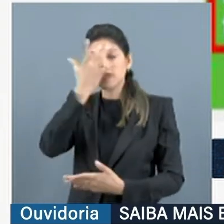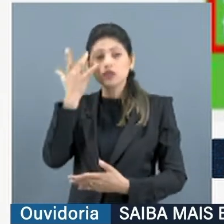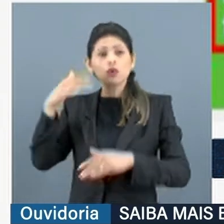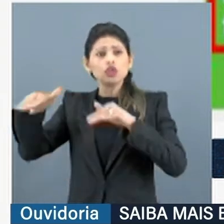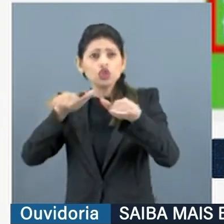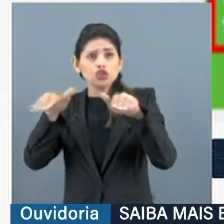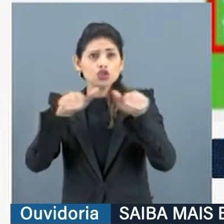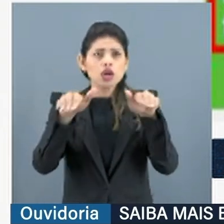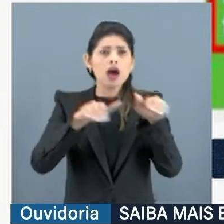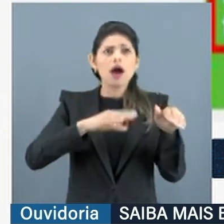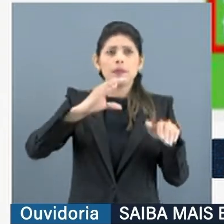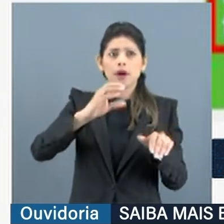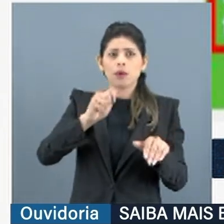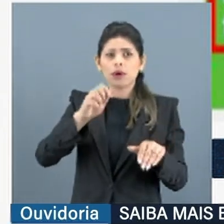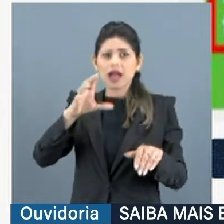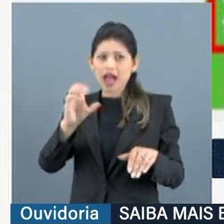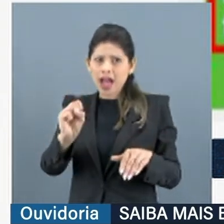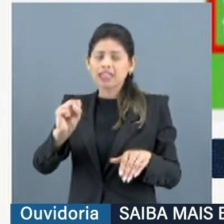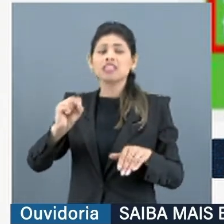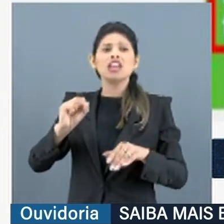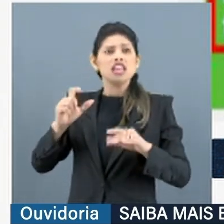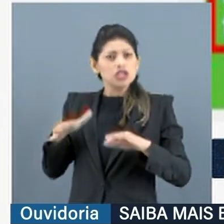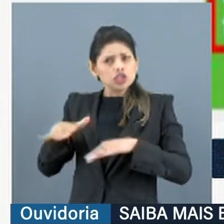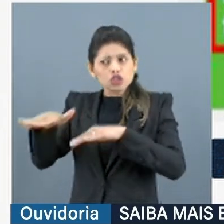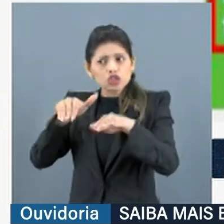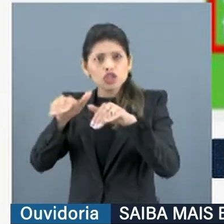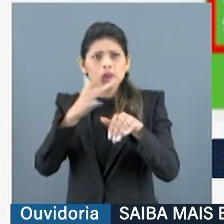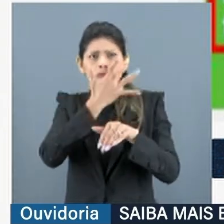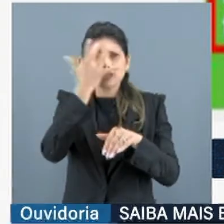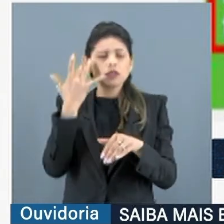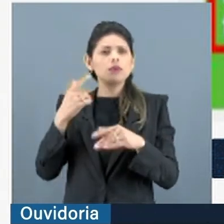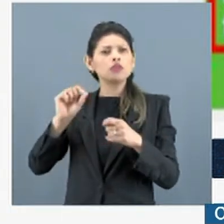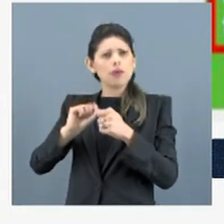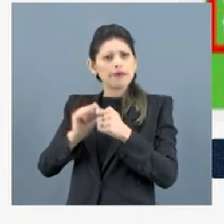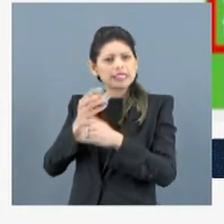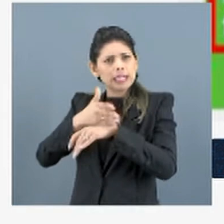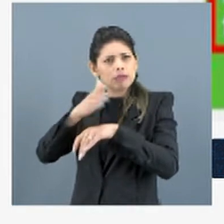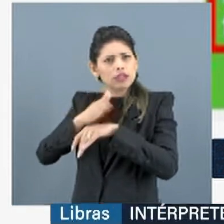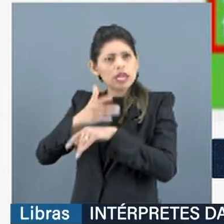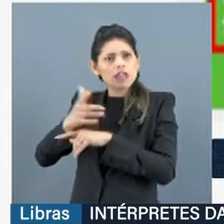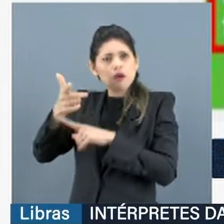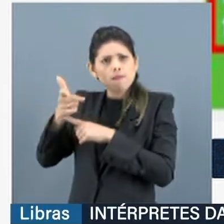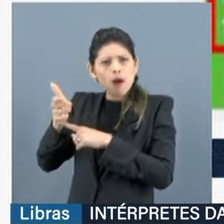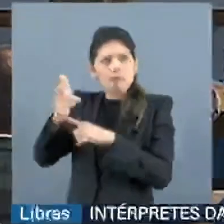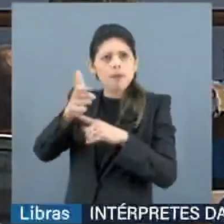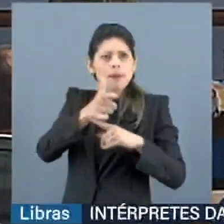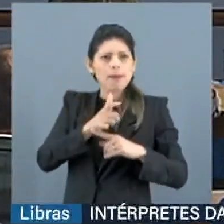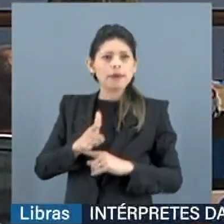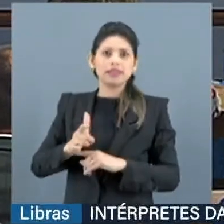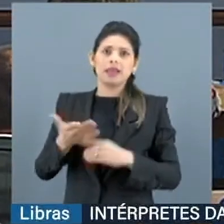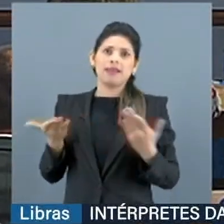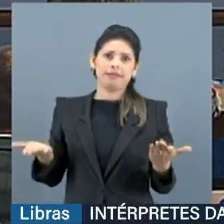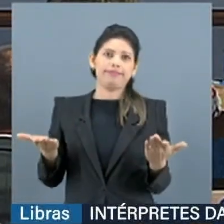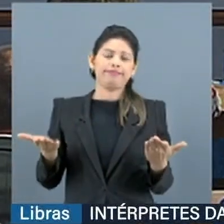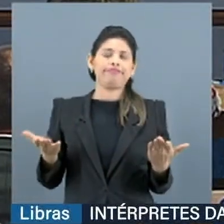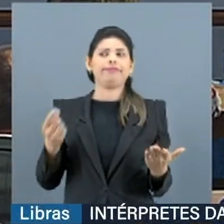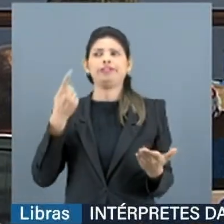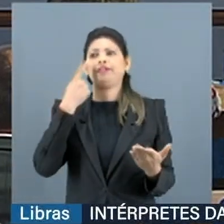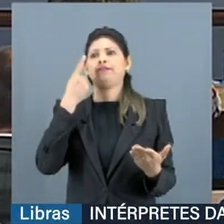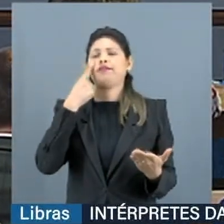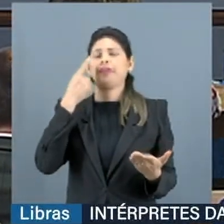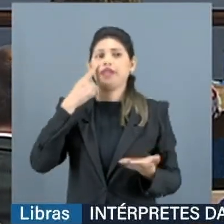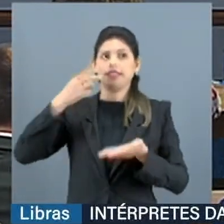general. Coloquem treinamento militar intensivo. De sequência, acabaram aí. Esse é o nível de mensagem.